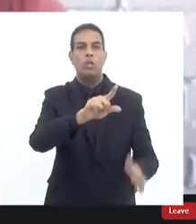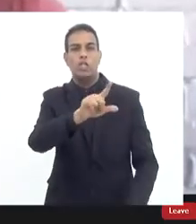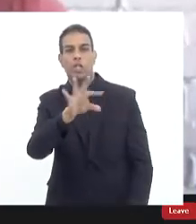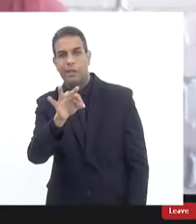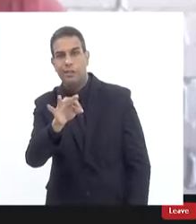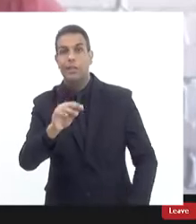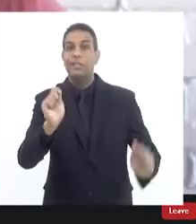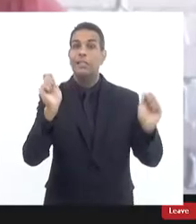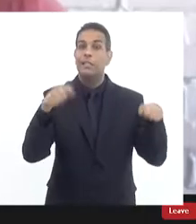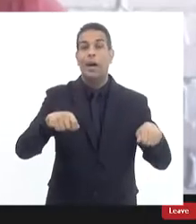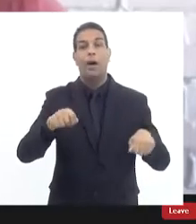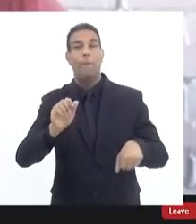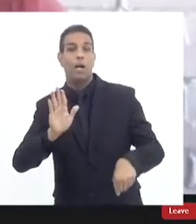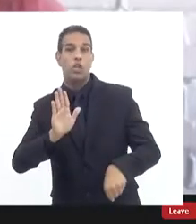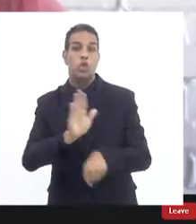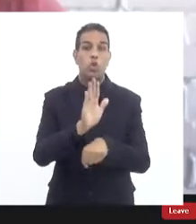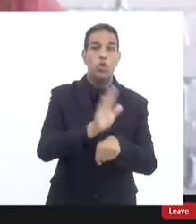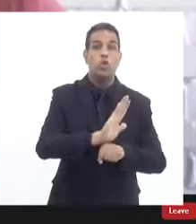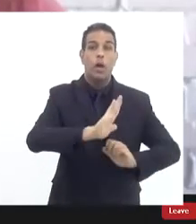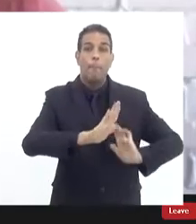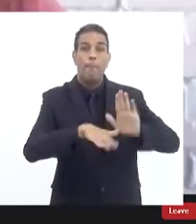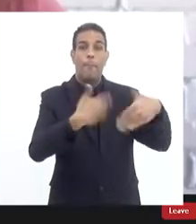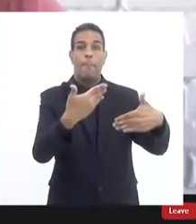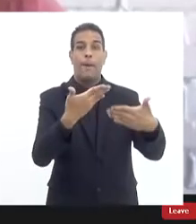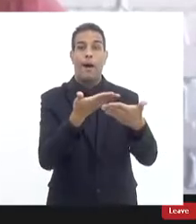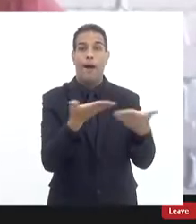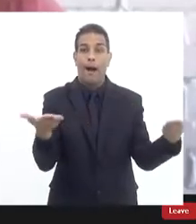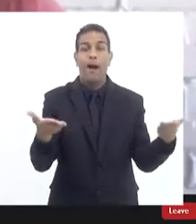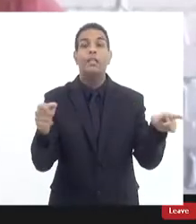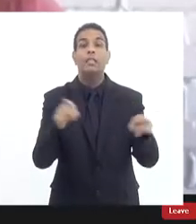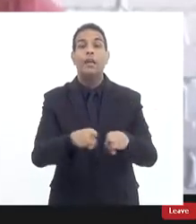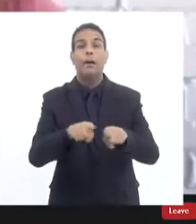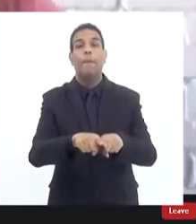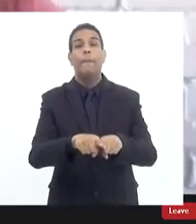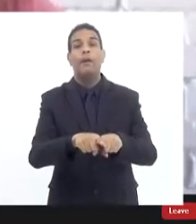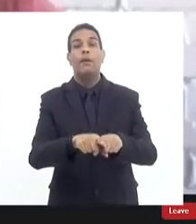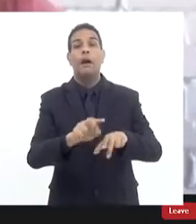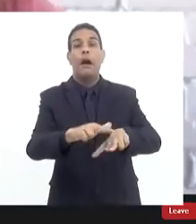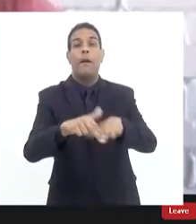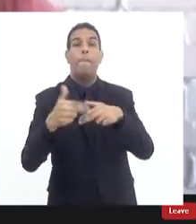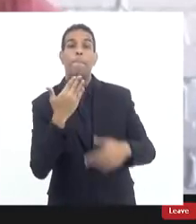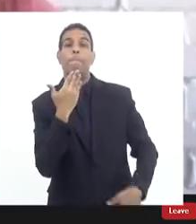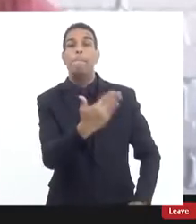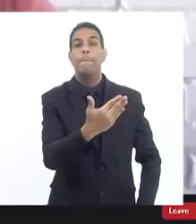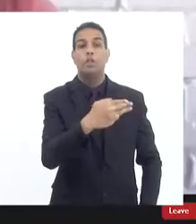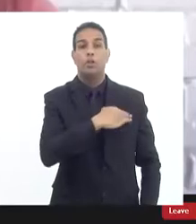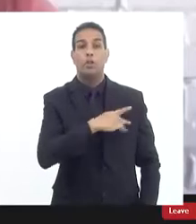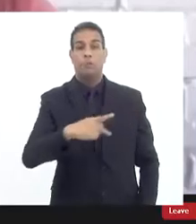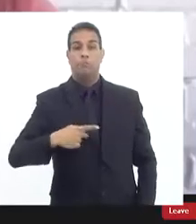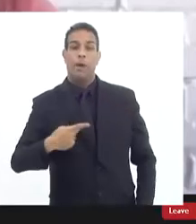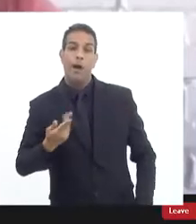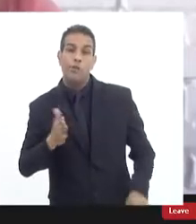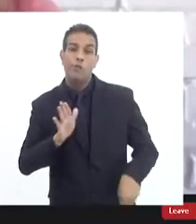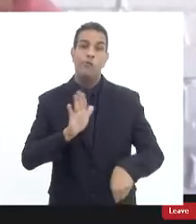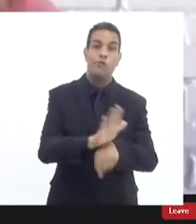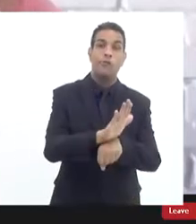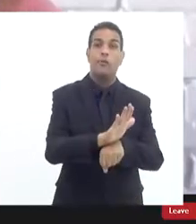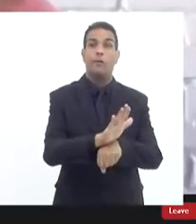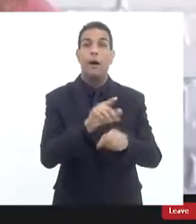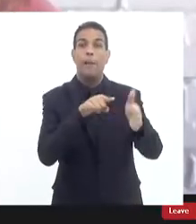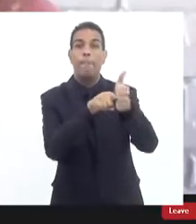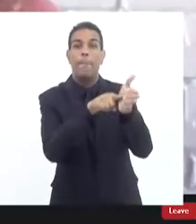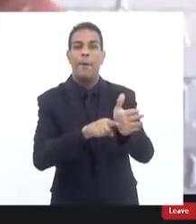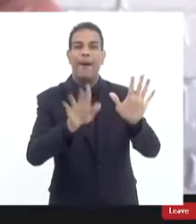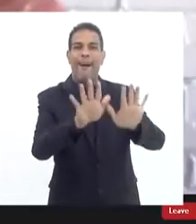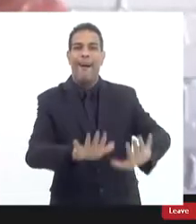poder ajudar auxiliar o processo do trabalho do Ministério Público que haja uma conclusão da investigação no geral mas não queremos